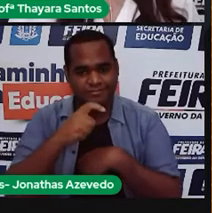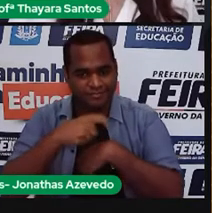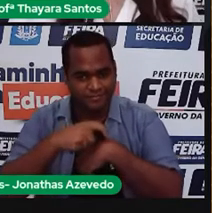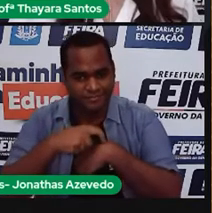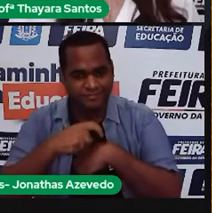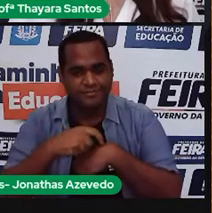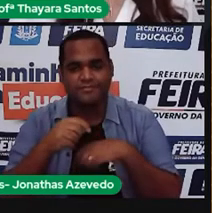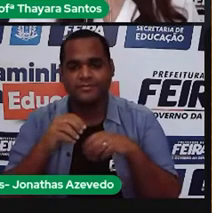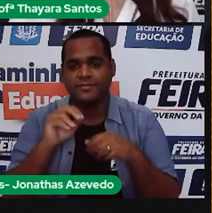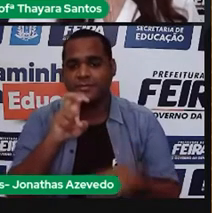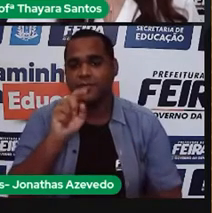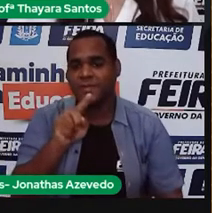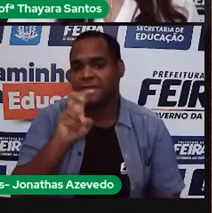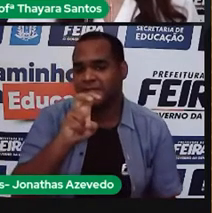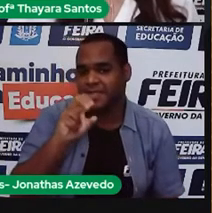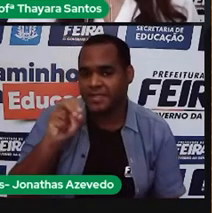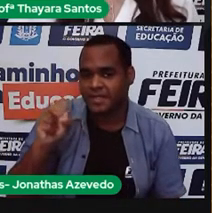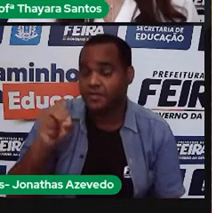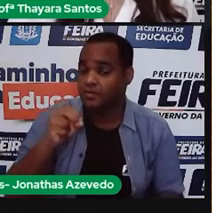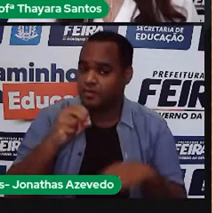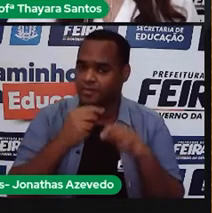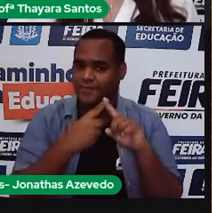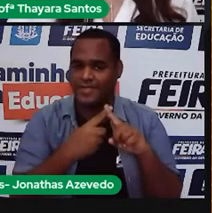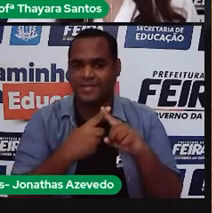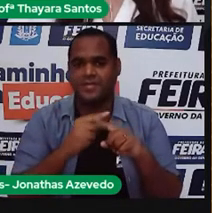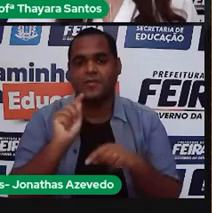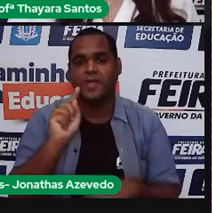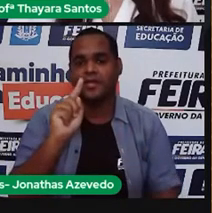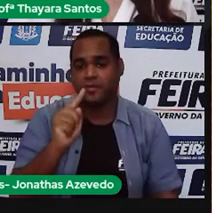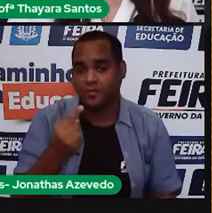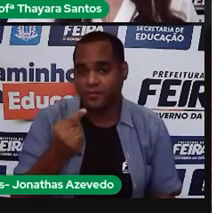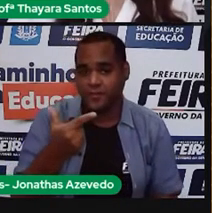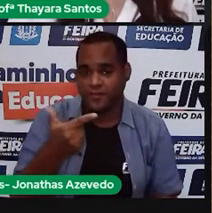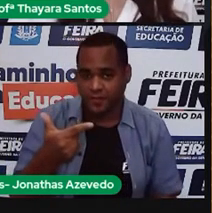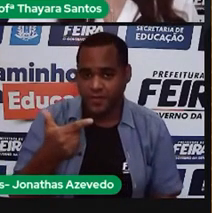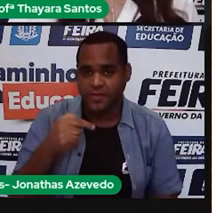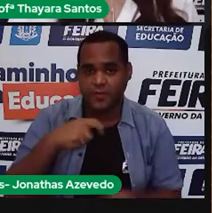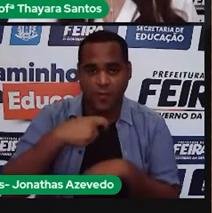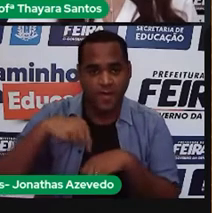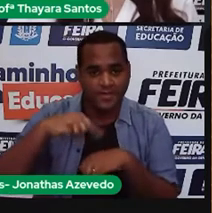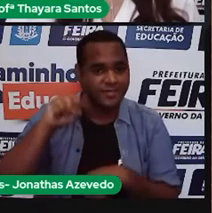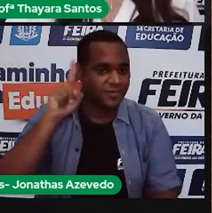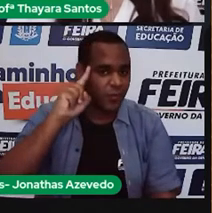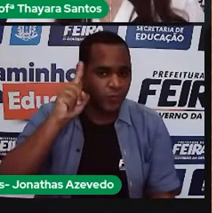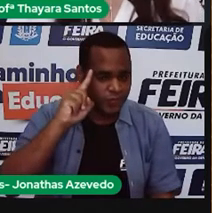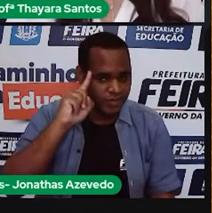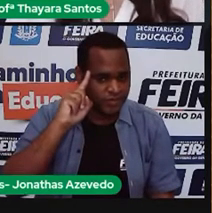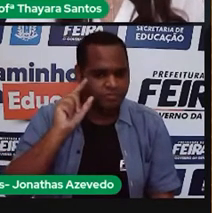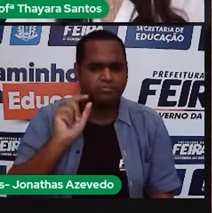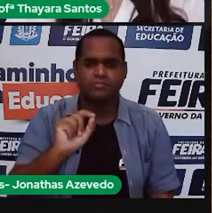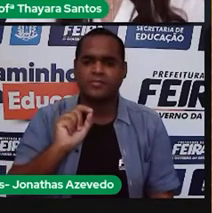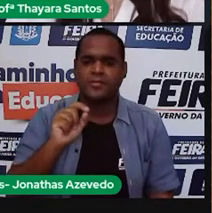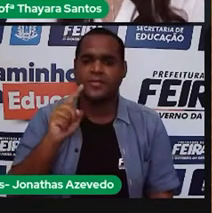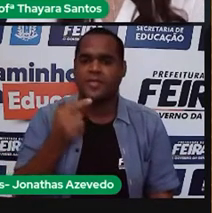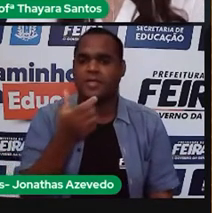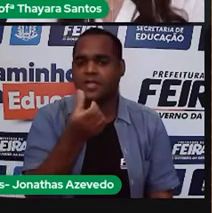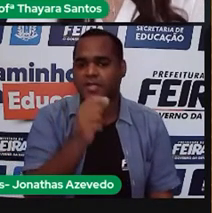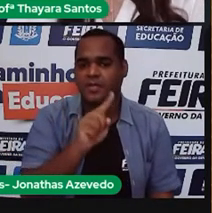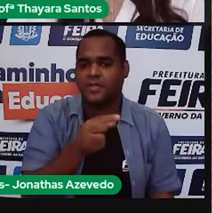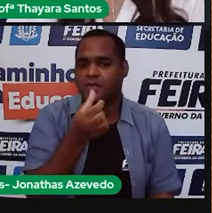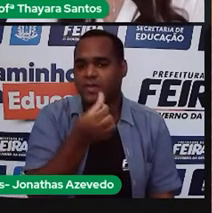os 5.500 watts pelo tempo de uso, que é 1,2 horas por dia. Isso aqui deu 6